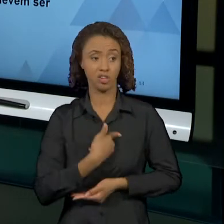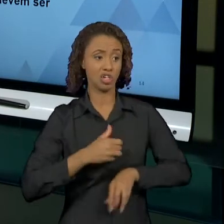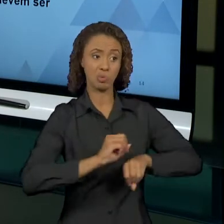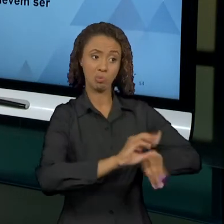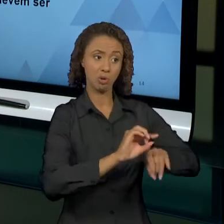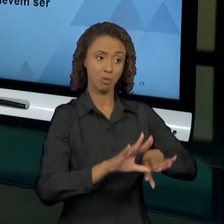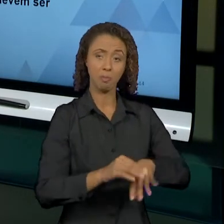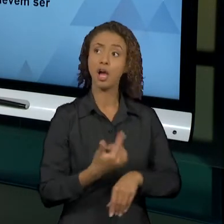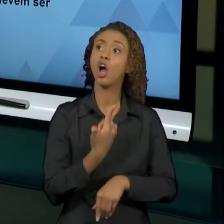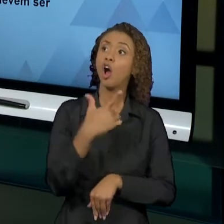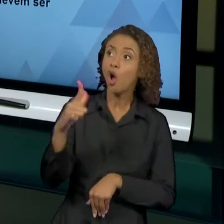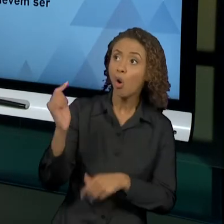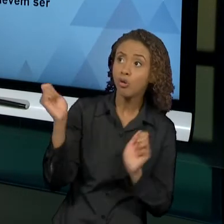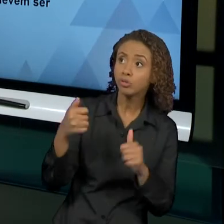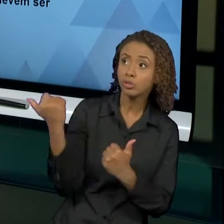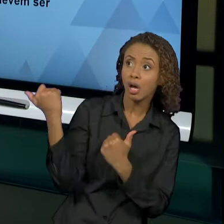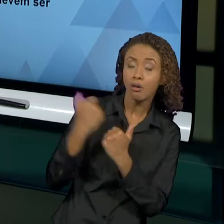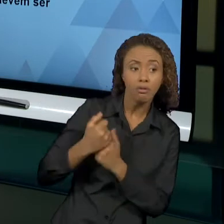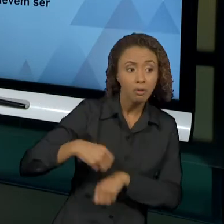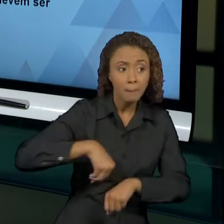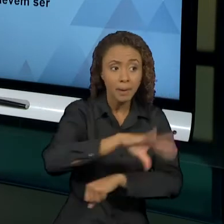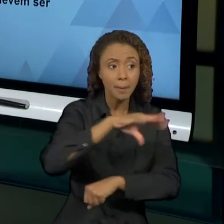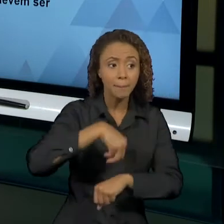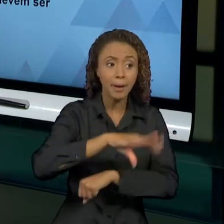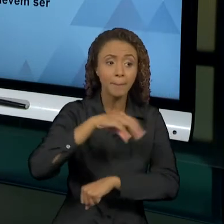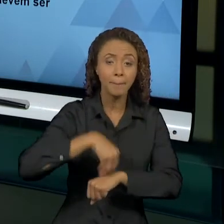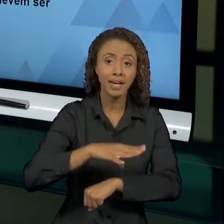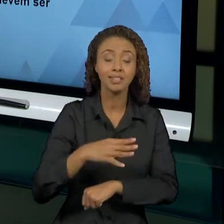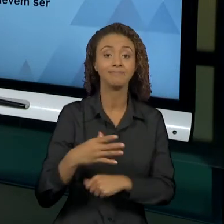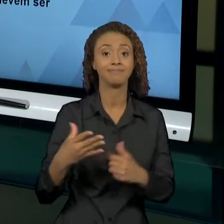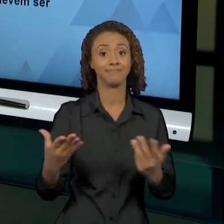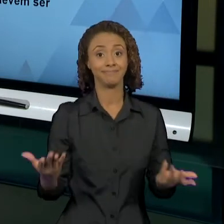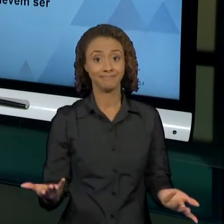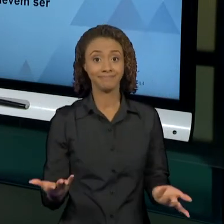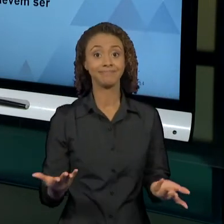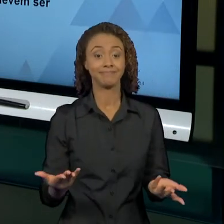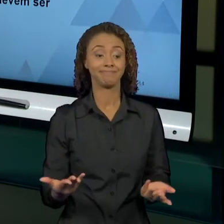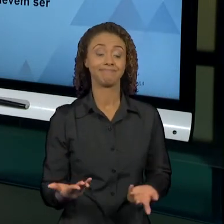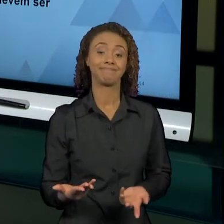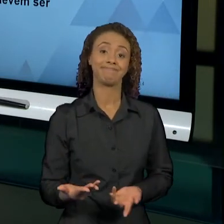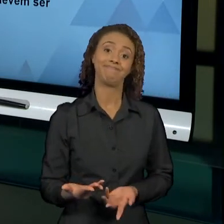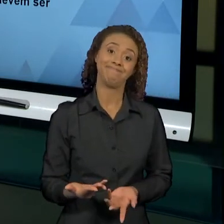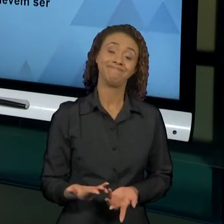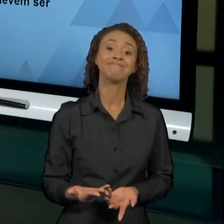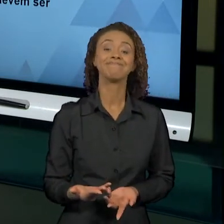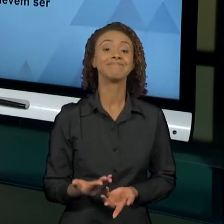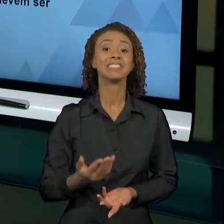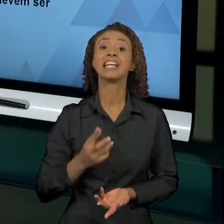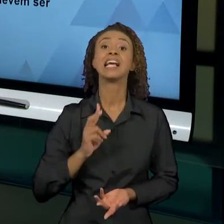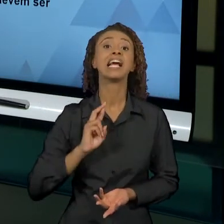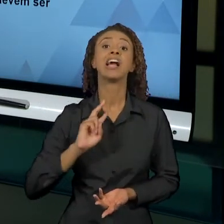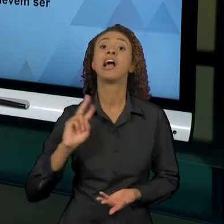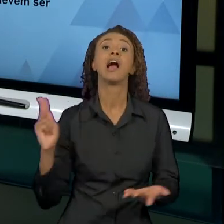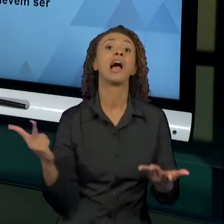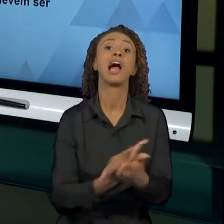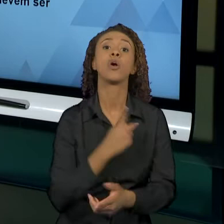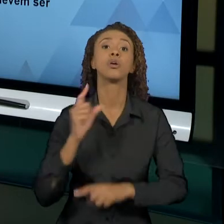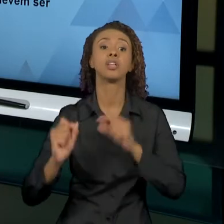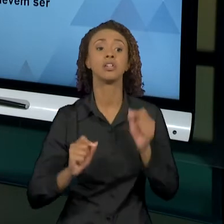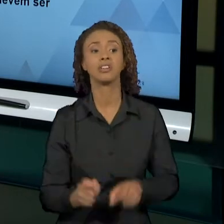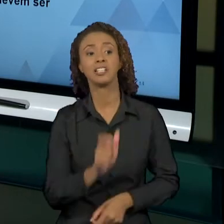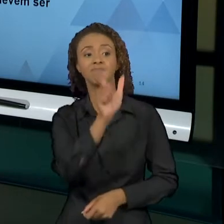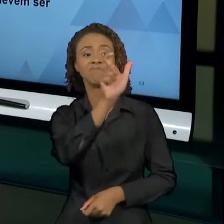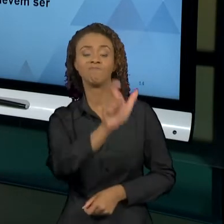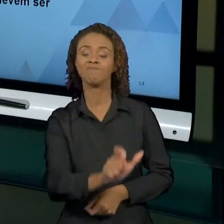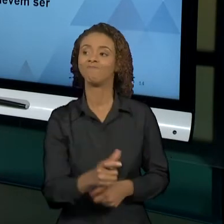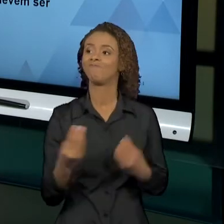outro mecanismo que possa fazer isso, há sempre essa ideia de que o sujeito está faltando algo no sentido de um bom relacionamento